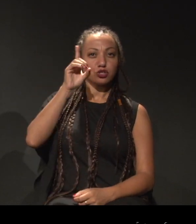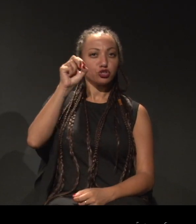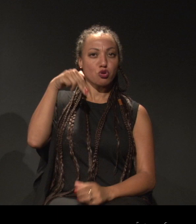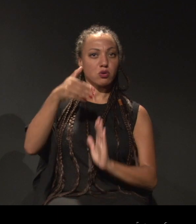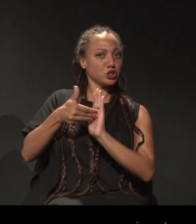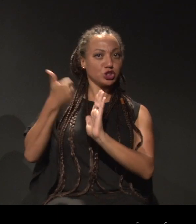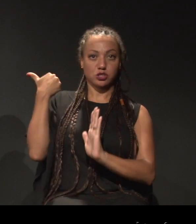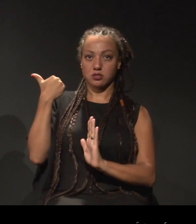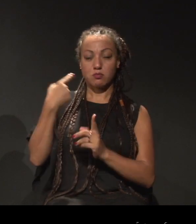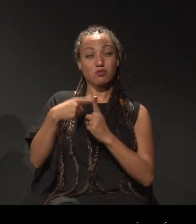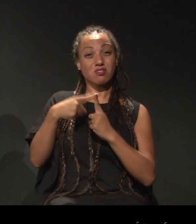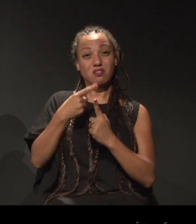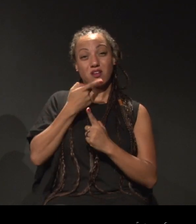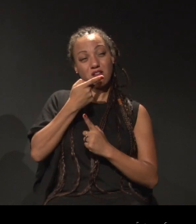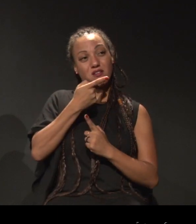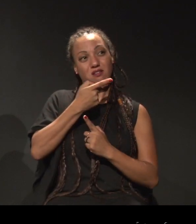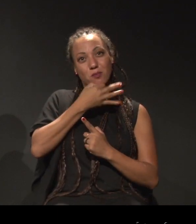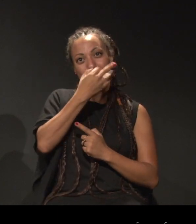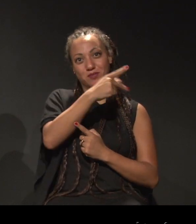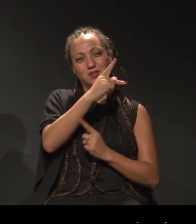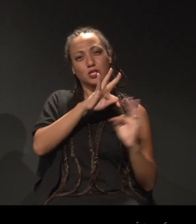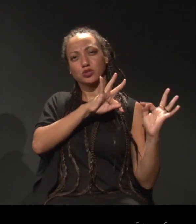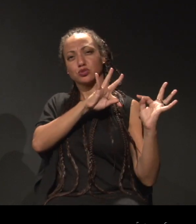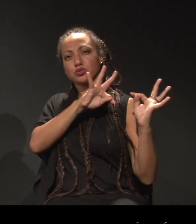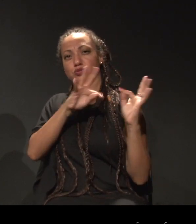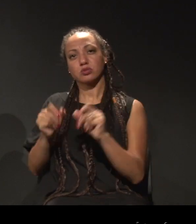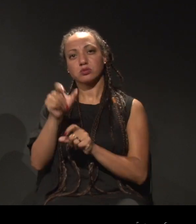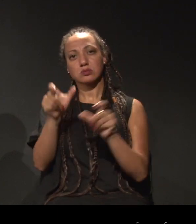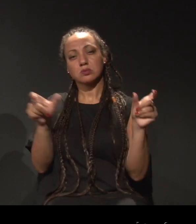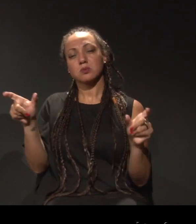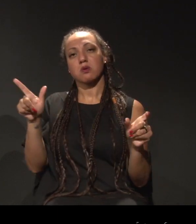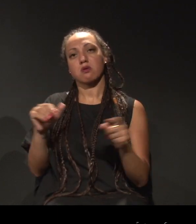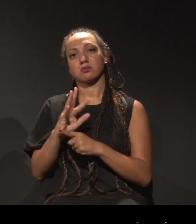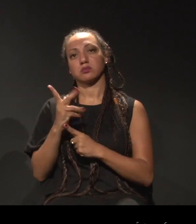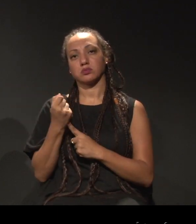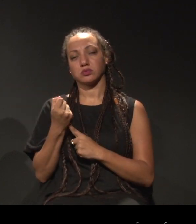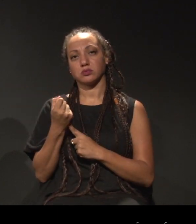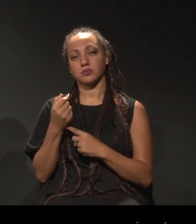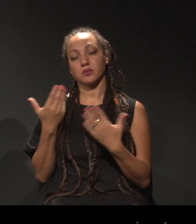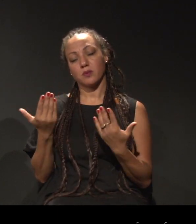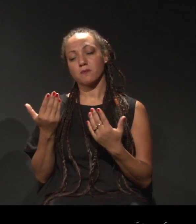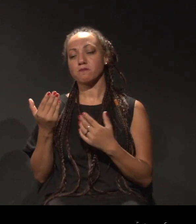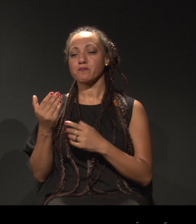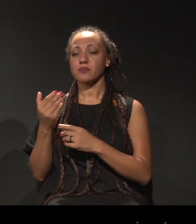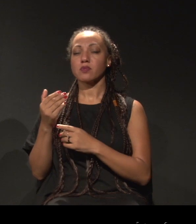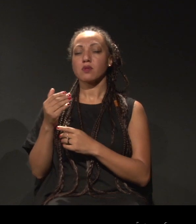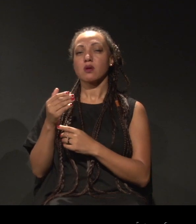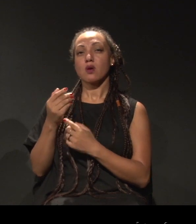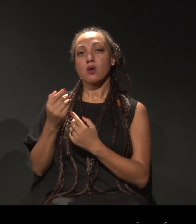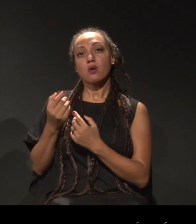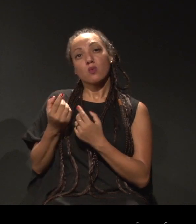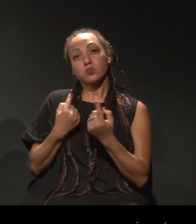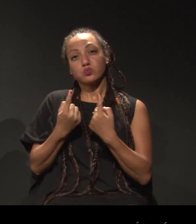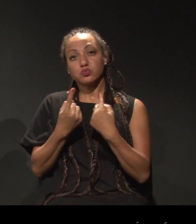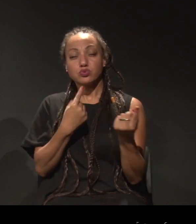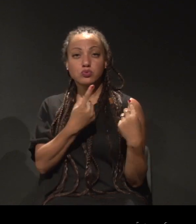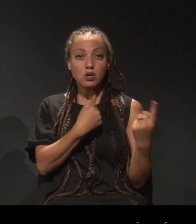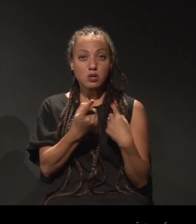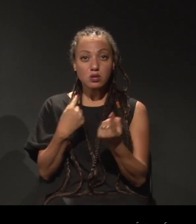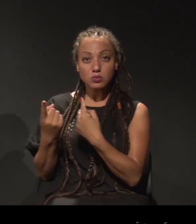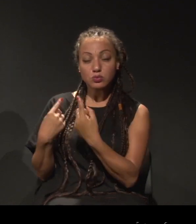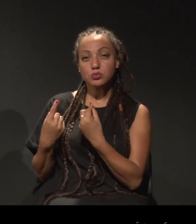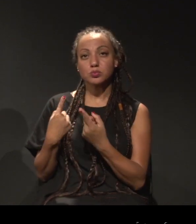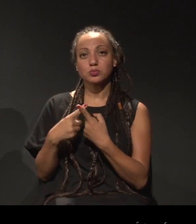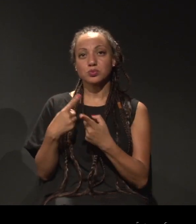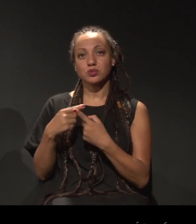somos artistas. Porém, a Antroposofia, esse diálogo, ele surge de